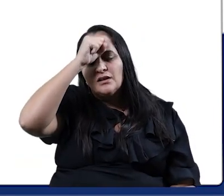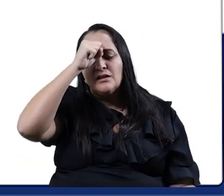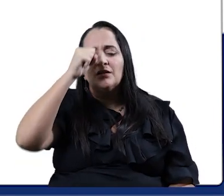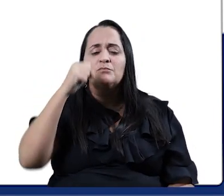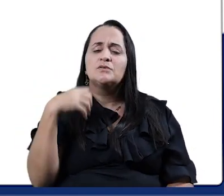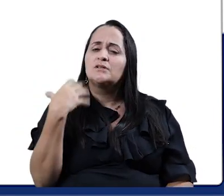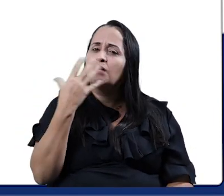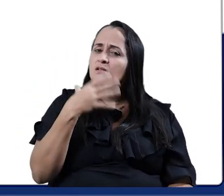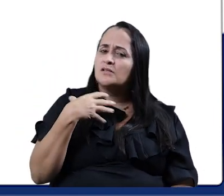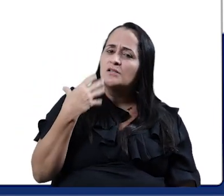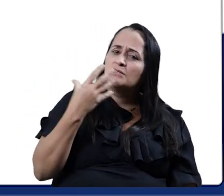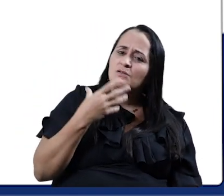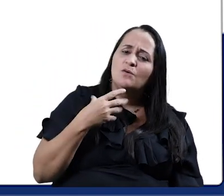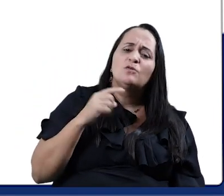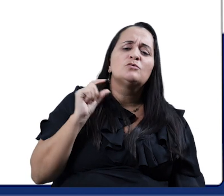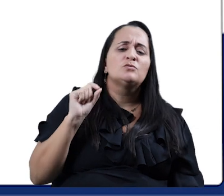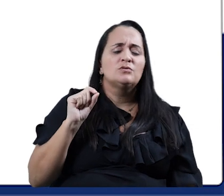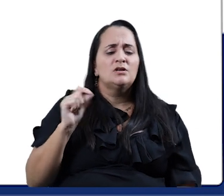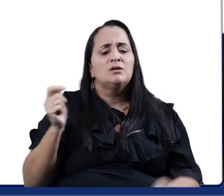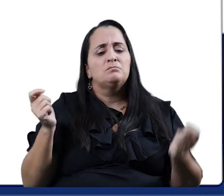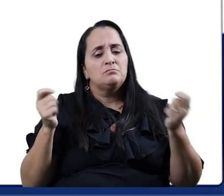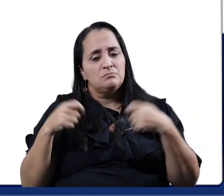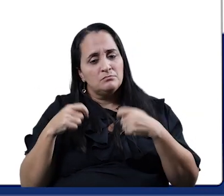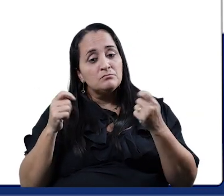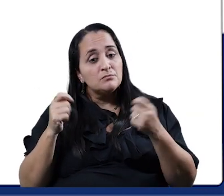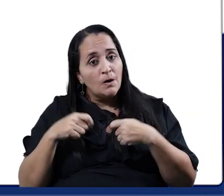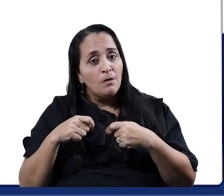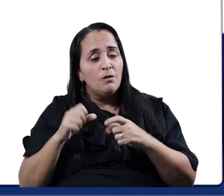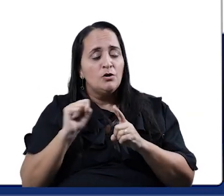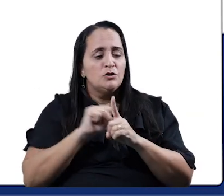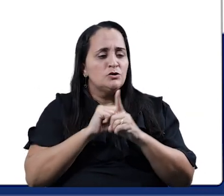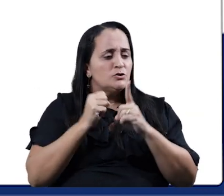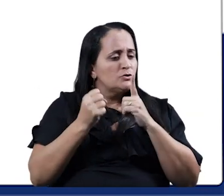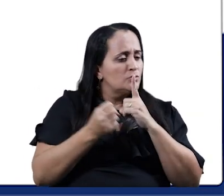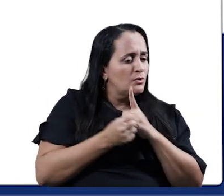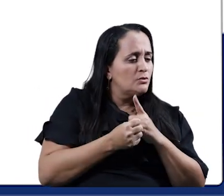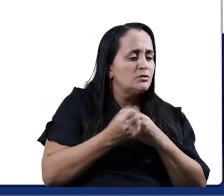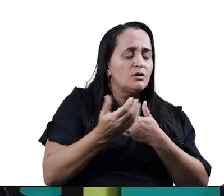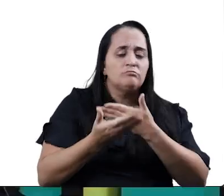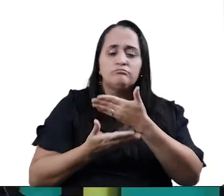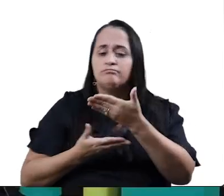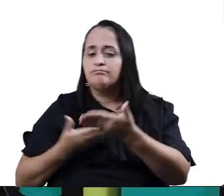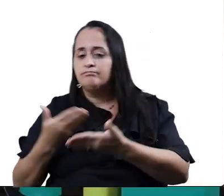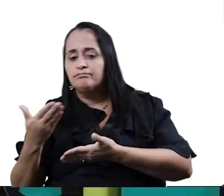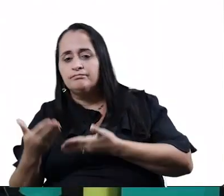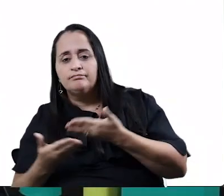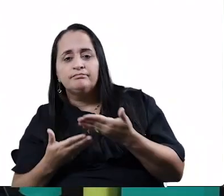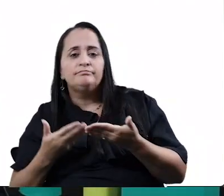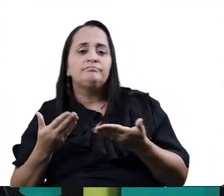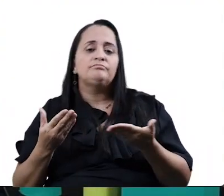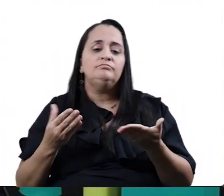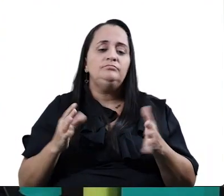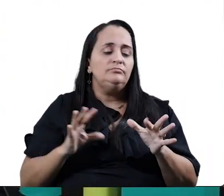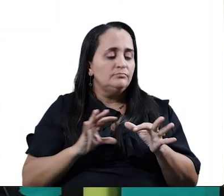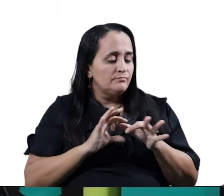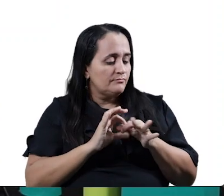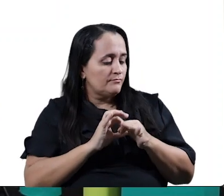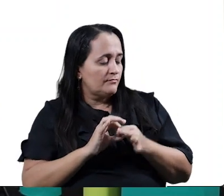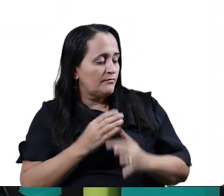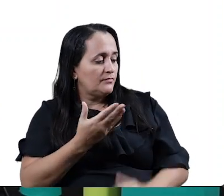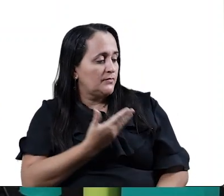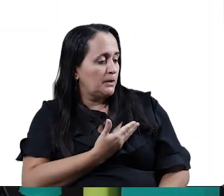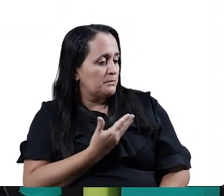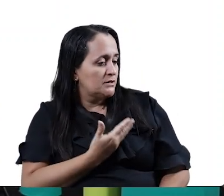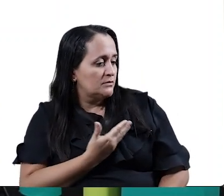canções podem nos fazer socializar. A estreitar laços de amizade.